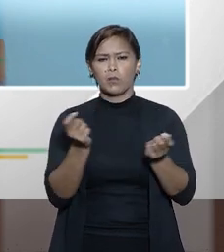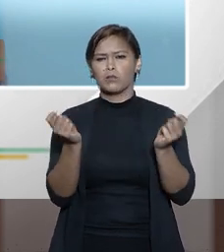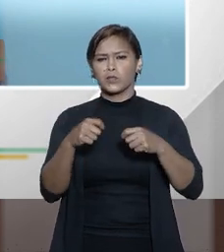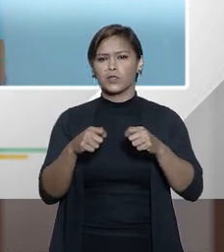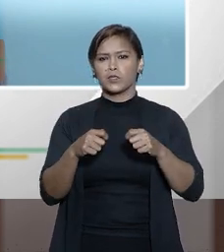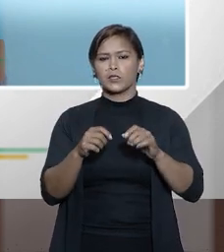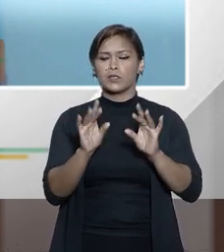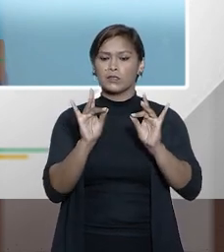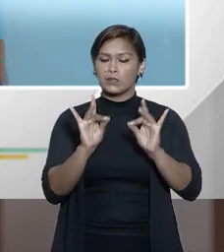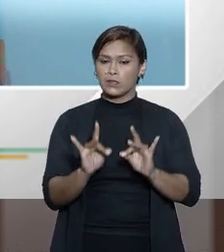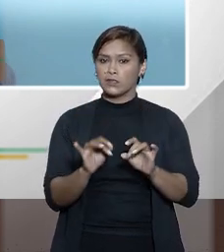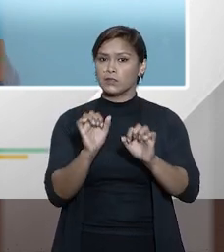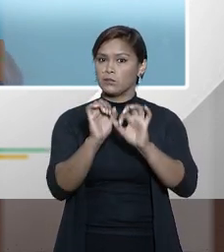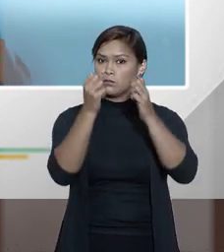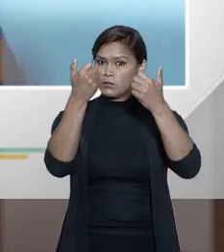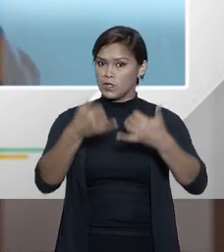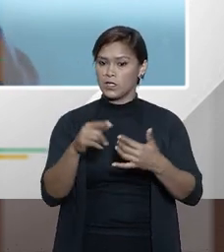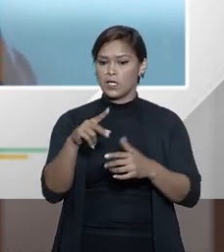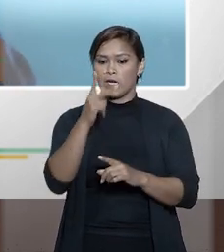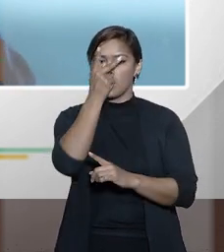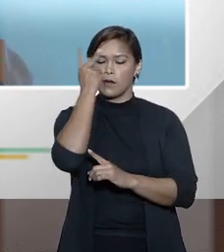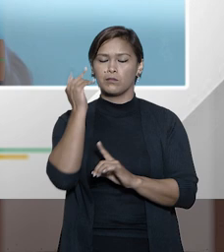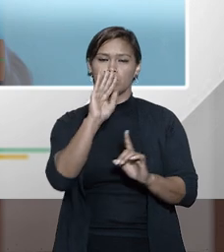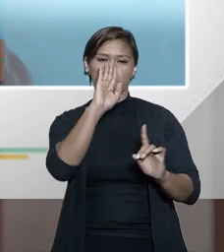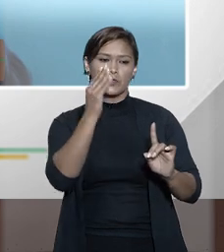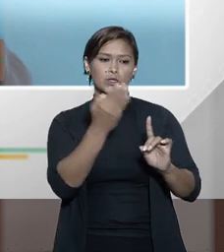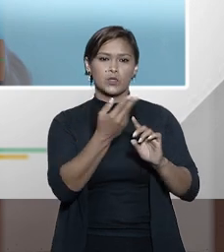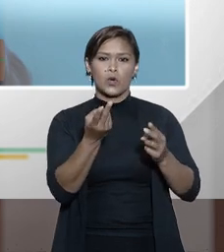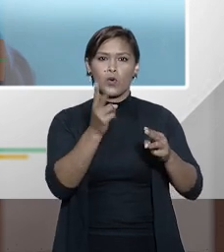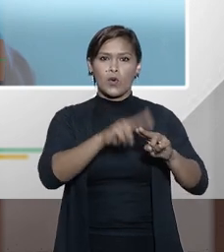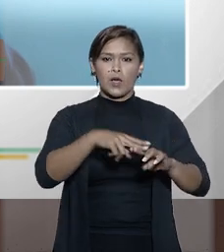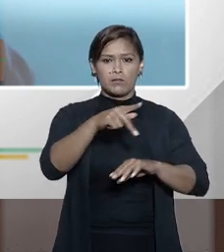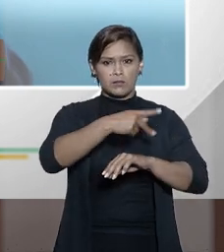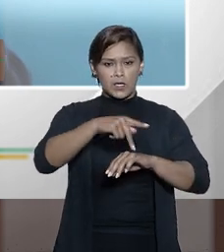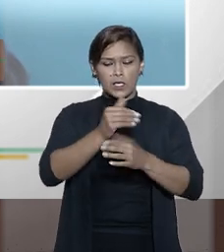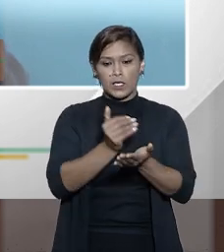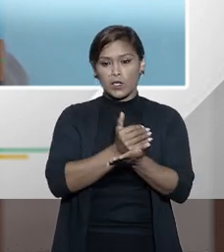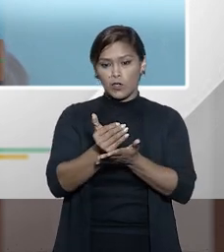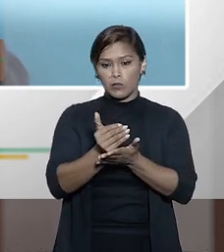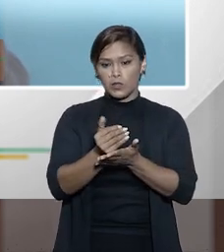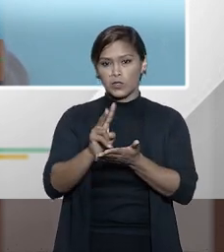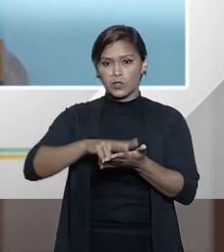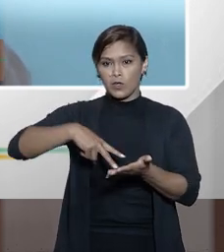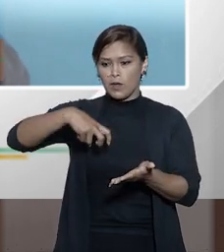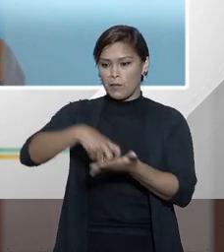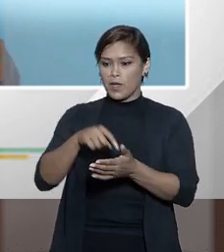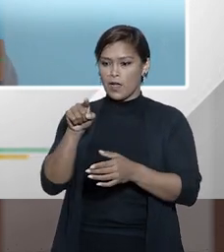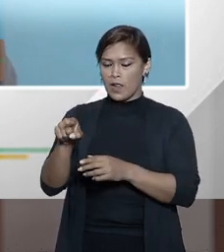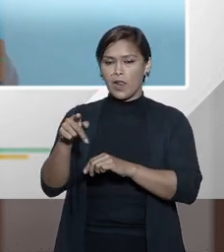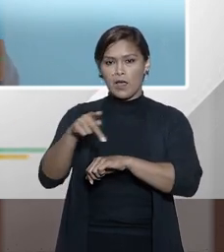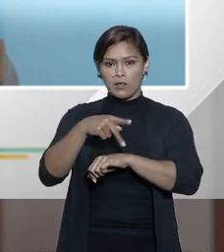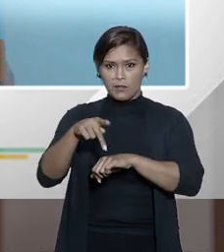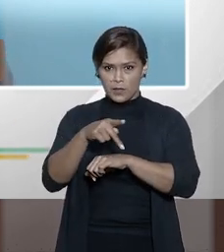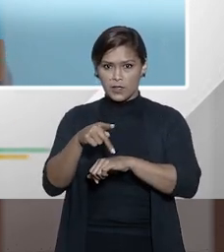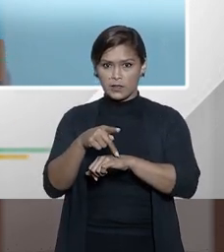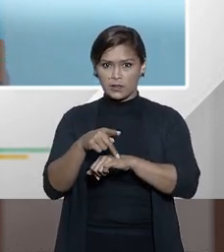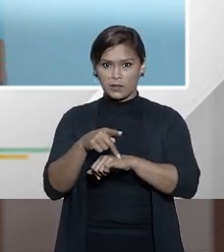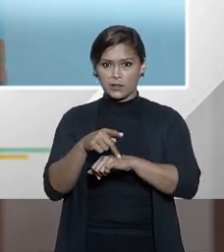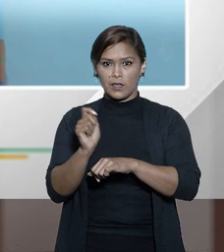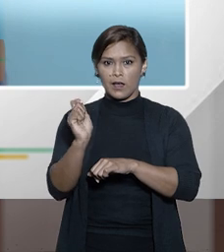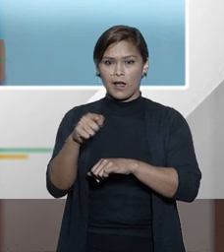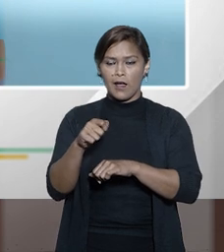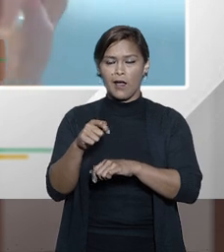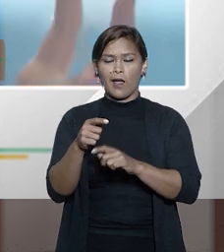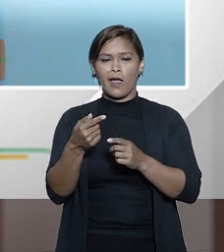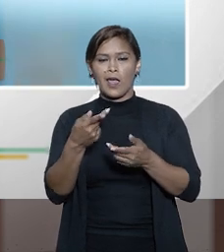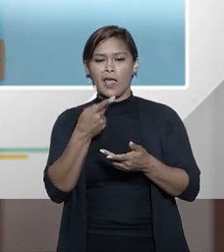singelamente explicando o sujeito foi condenado no exterior começou a execução da pena no exterior e aí